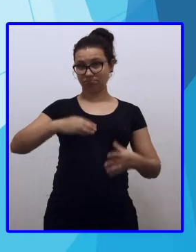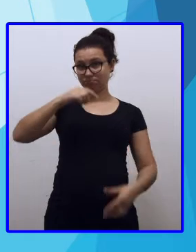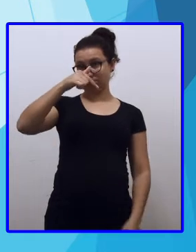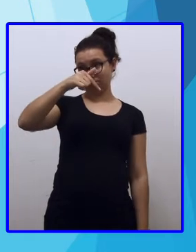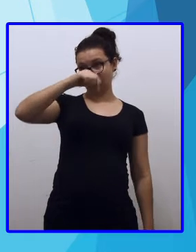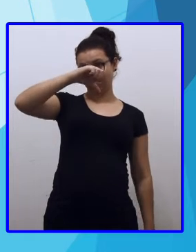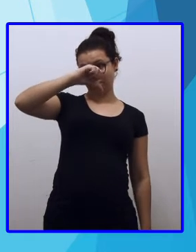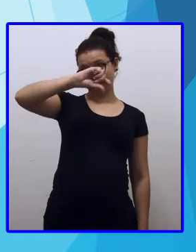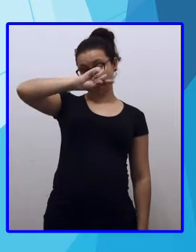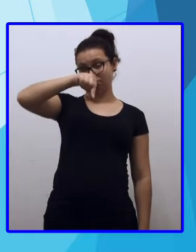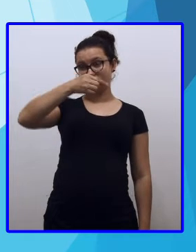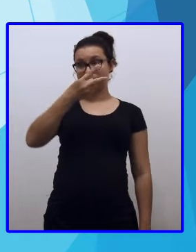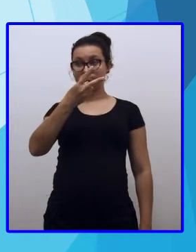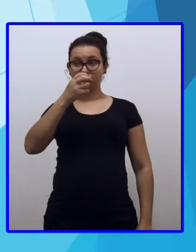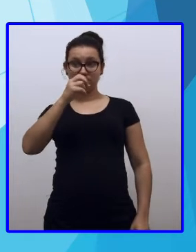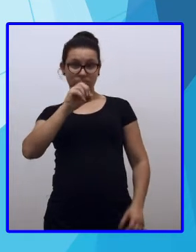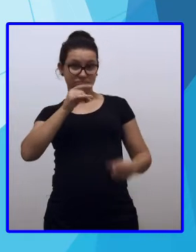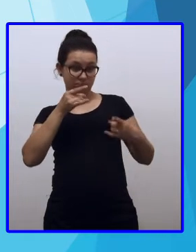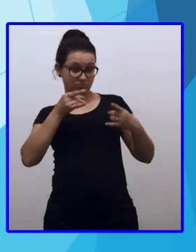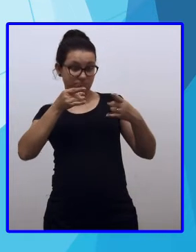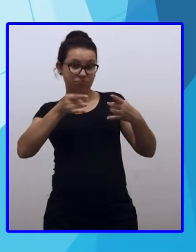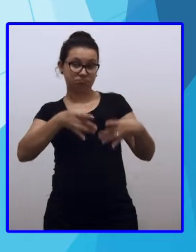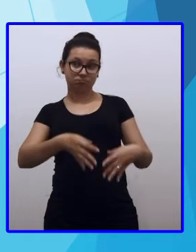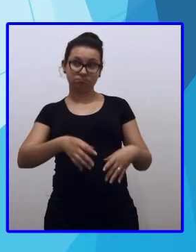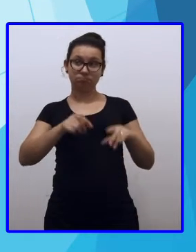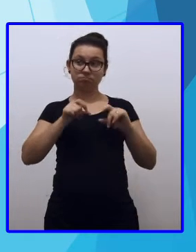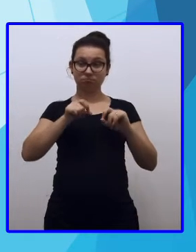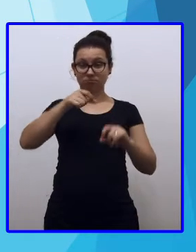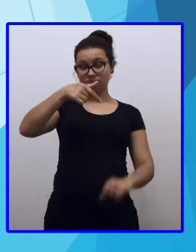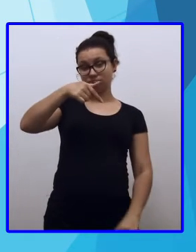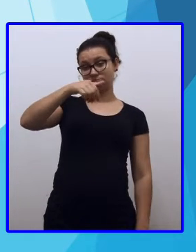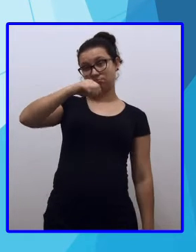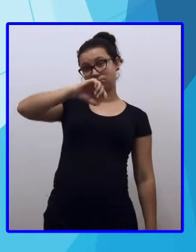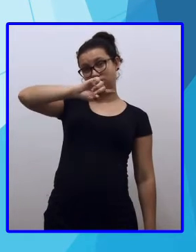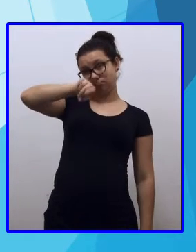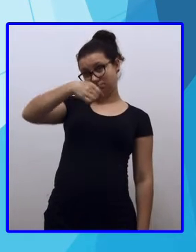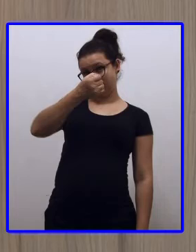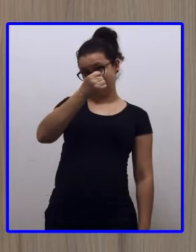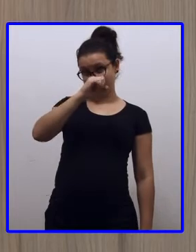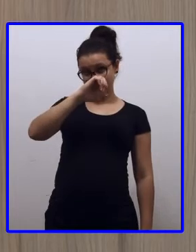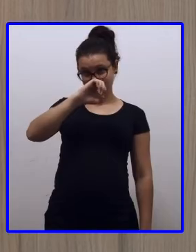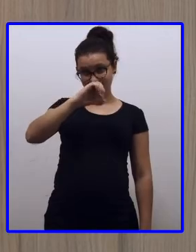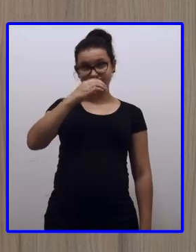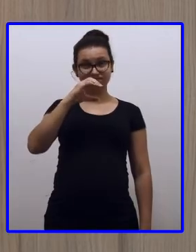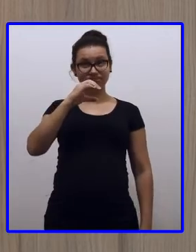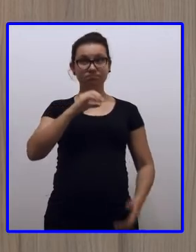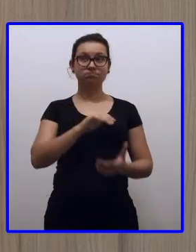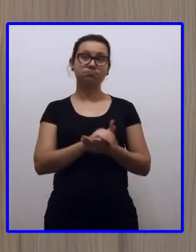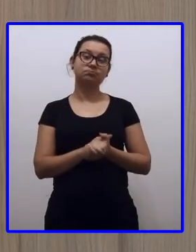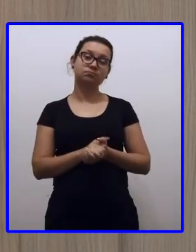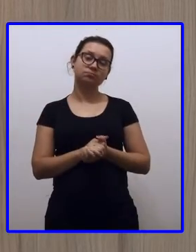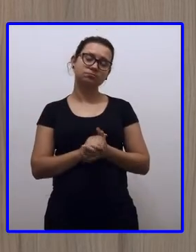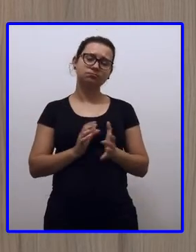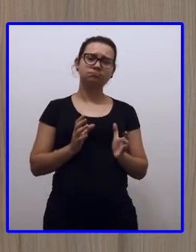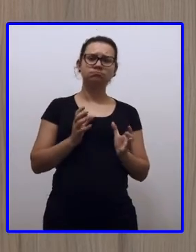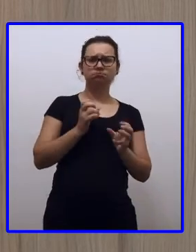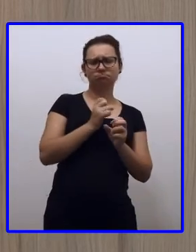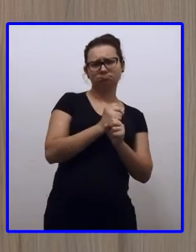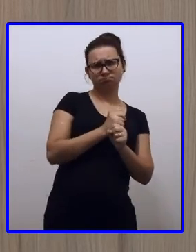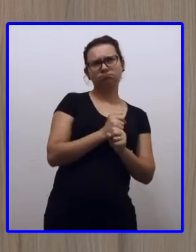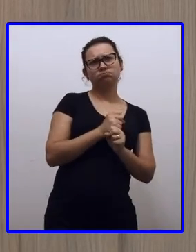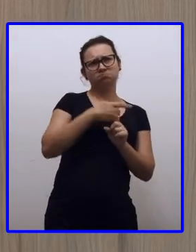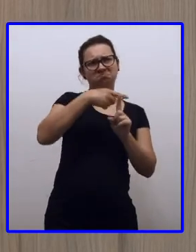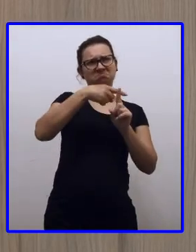e vinte centavos. E sobrou setenta reais e oitenta centavos. Ah, adição e subtração,